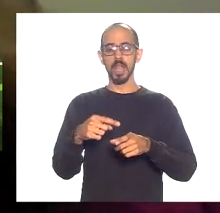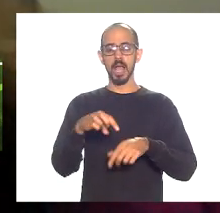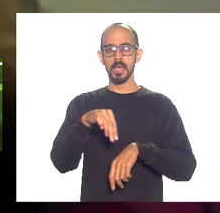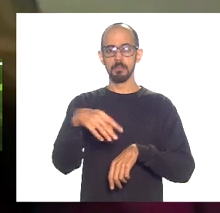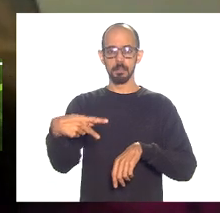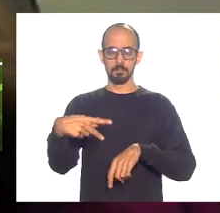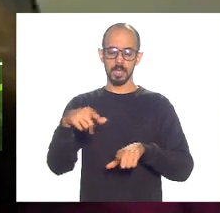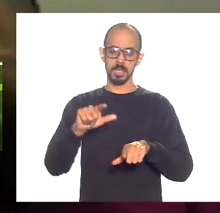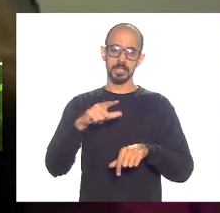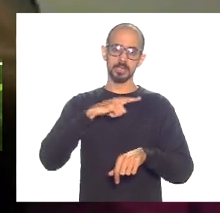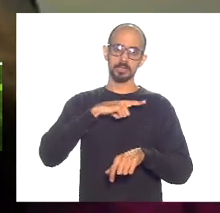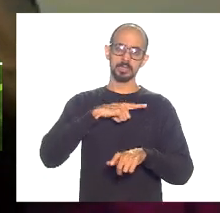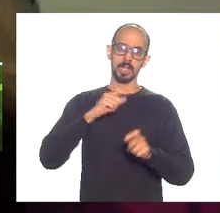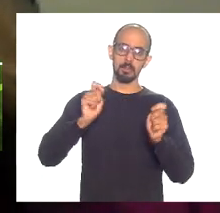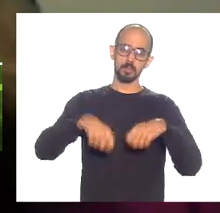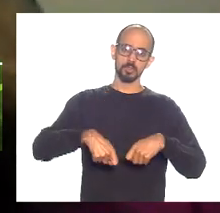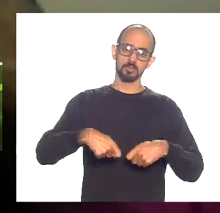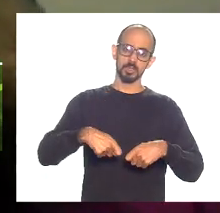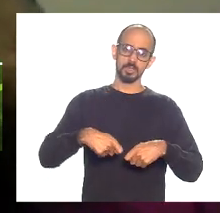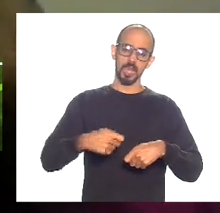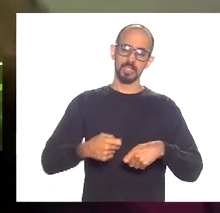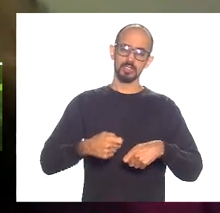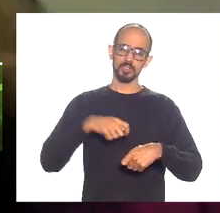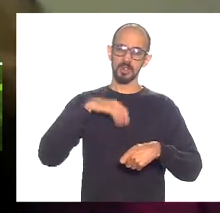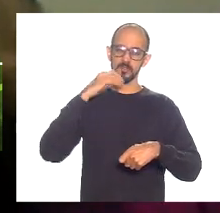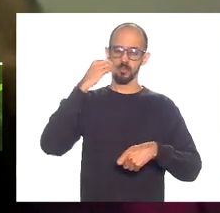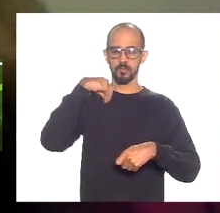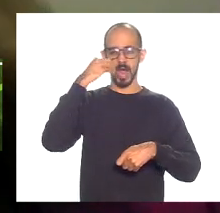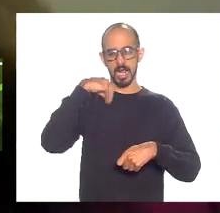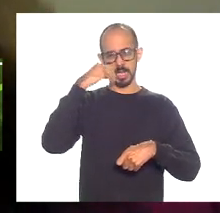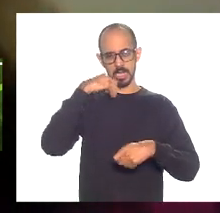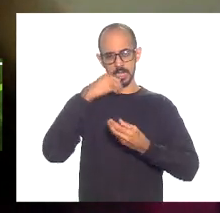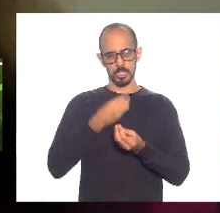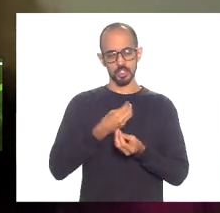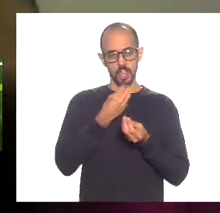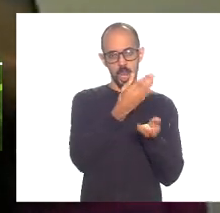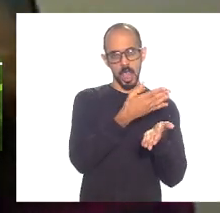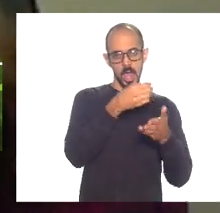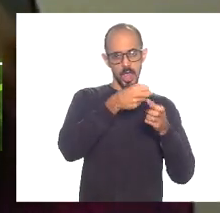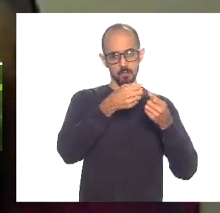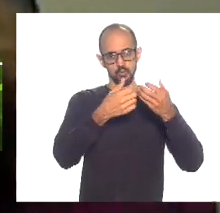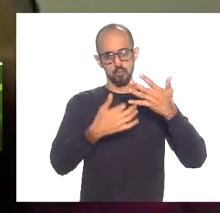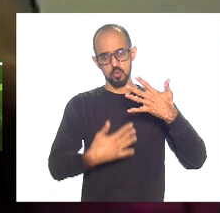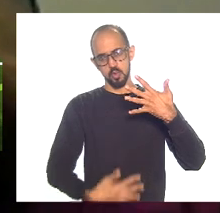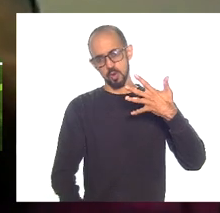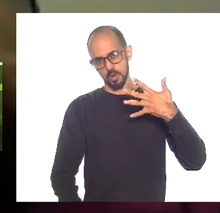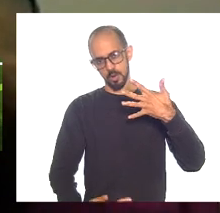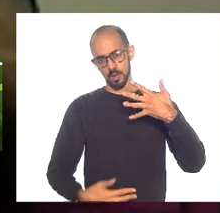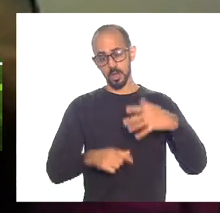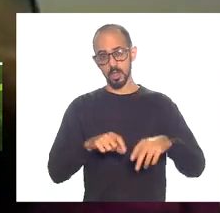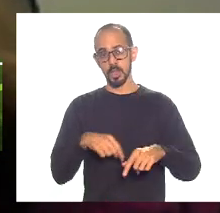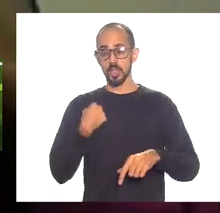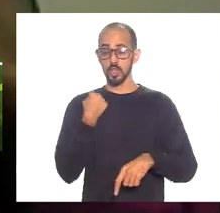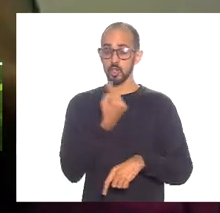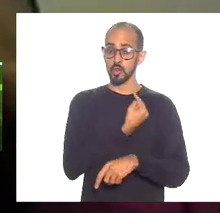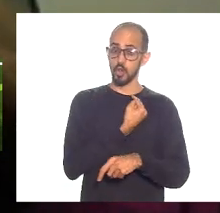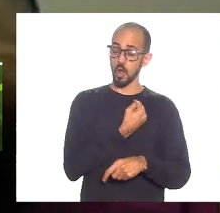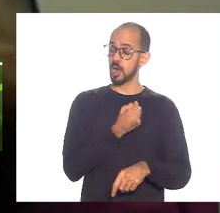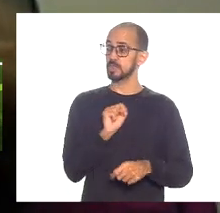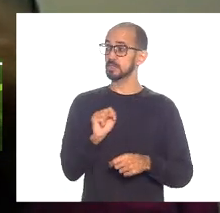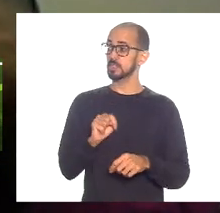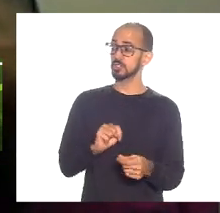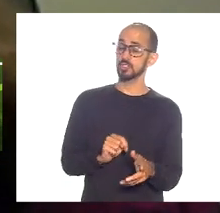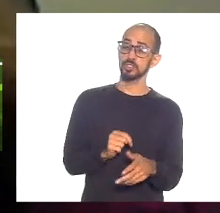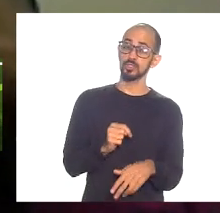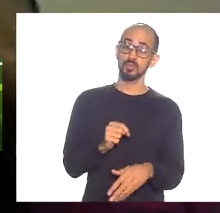possibilidade de oferecer um trabalho mais detalhado e, no final disso tudo, a gente fica um pouco à mercê dos